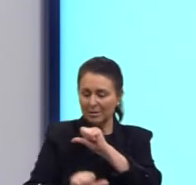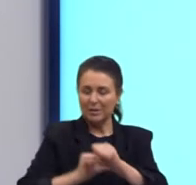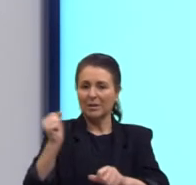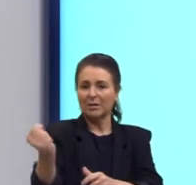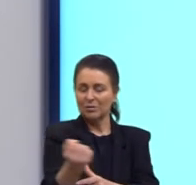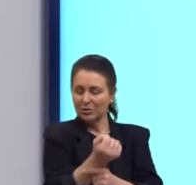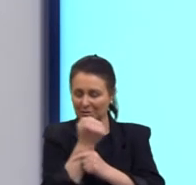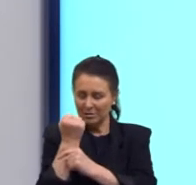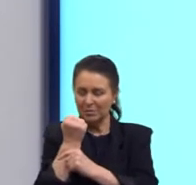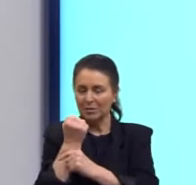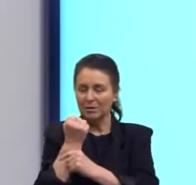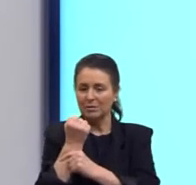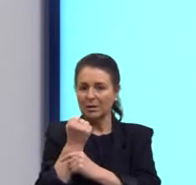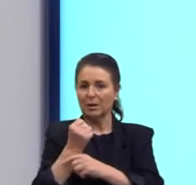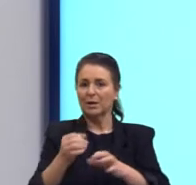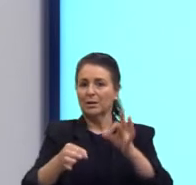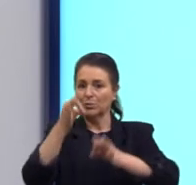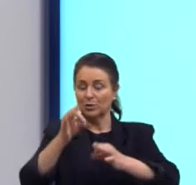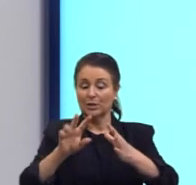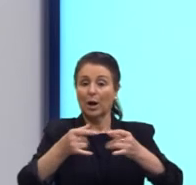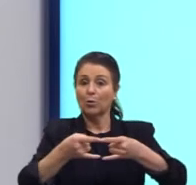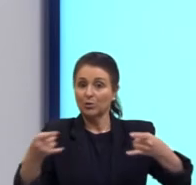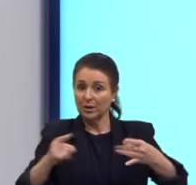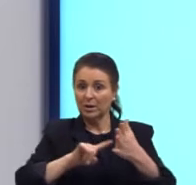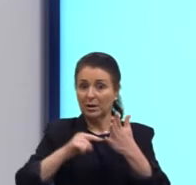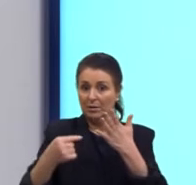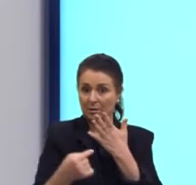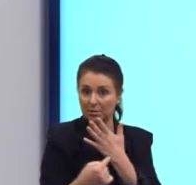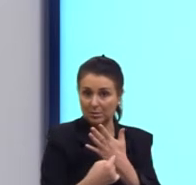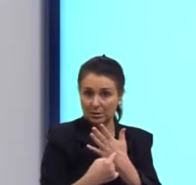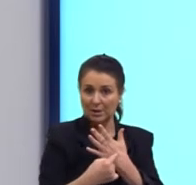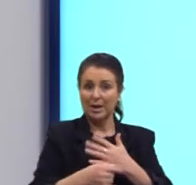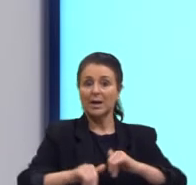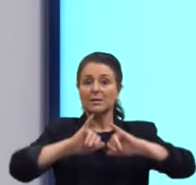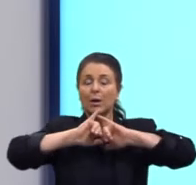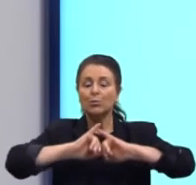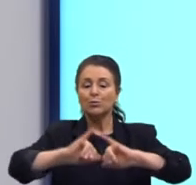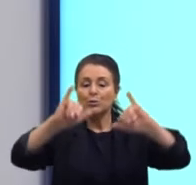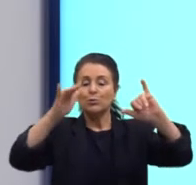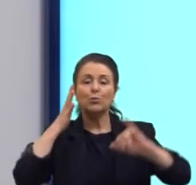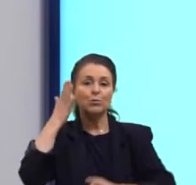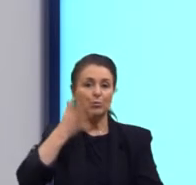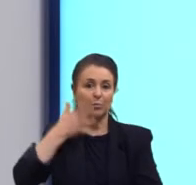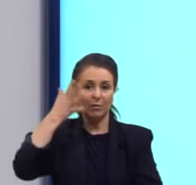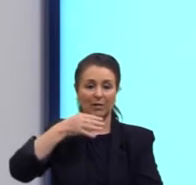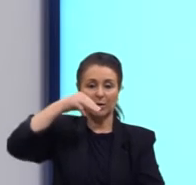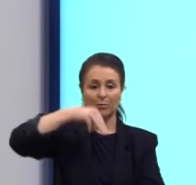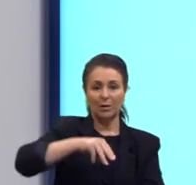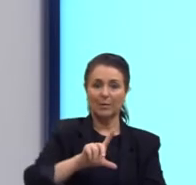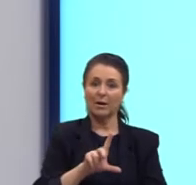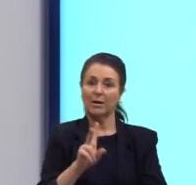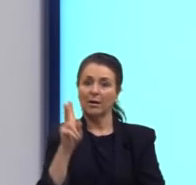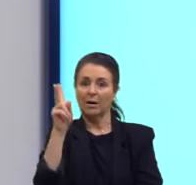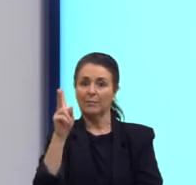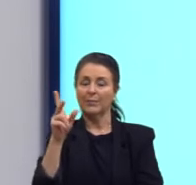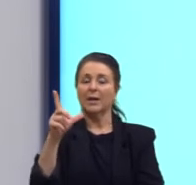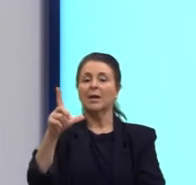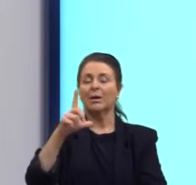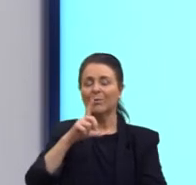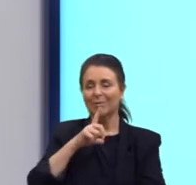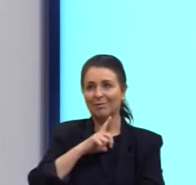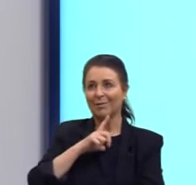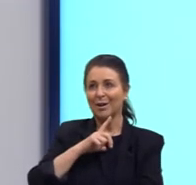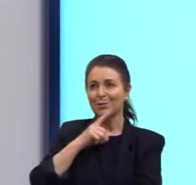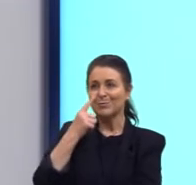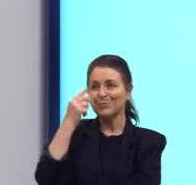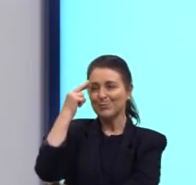da justiça. Esse é um discurso do Martin Luther King, que começava com aquele Eu Tenho um Sonho.